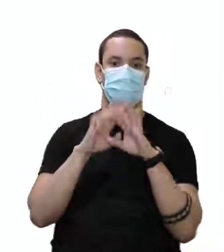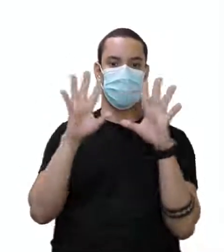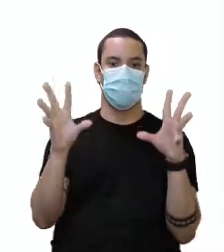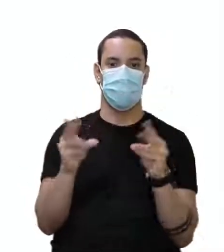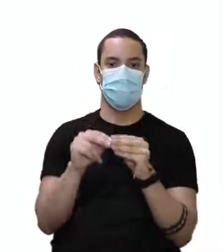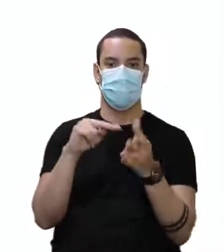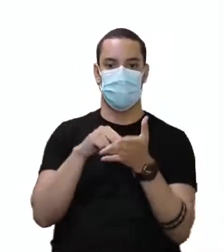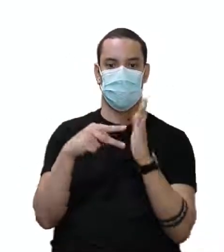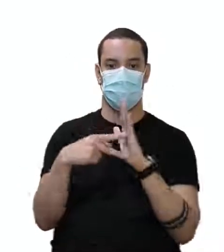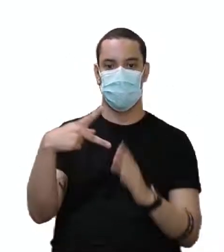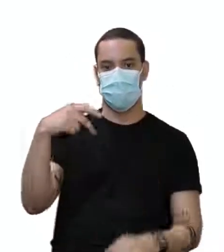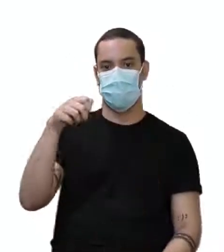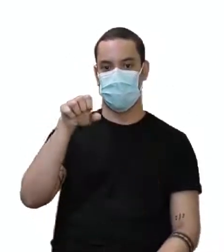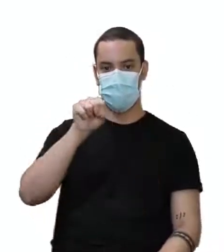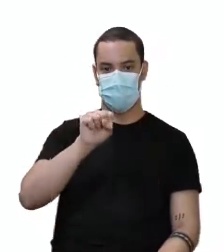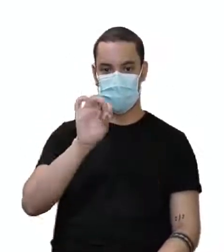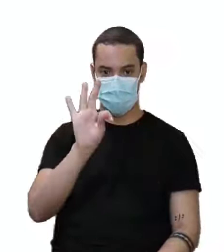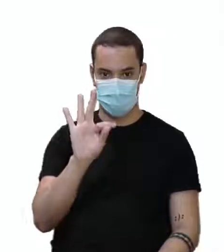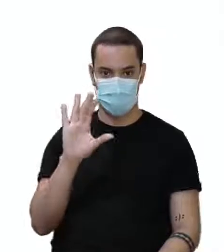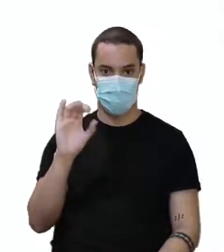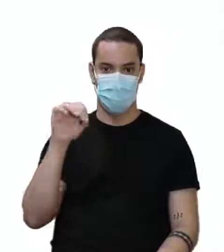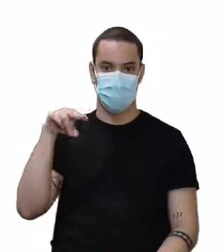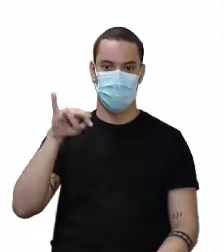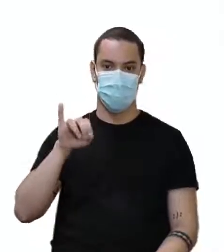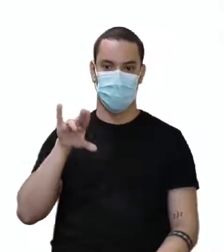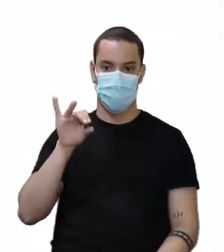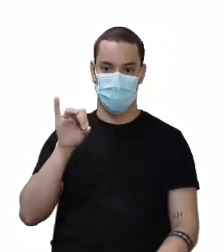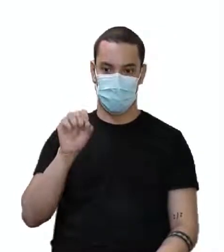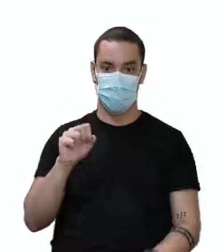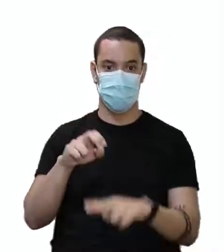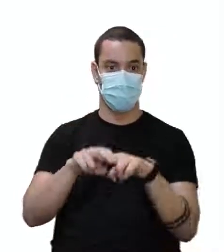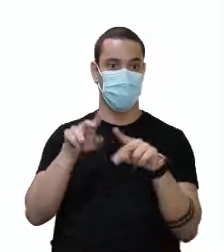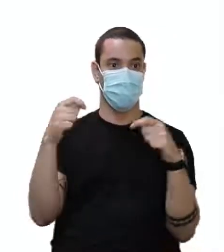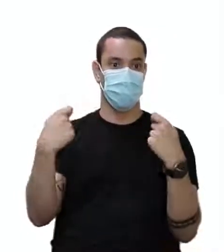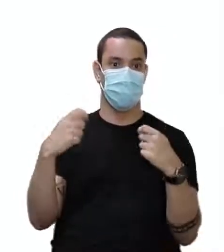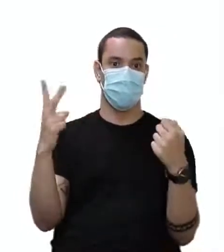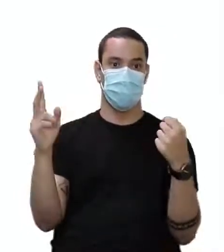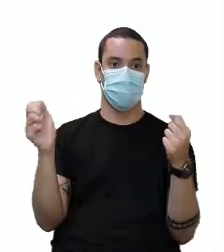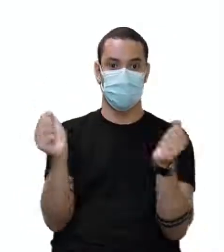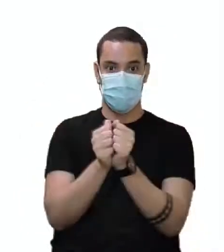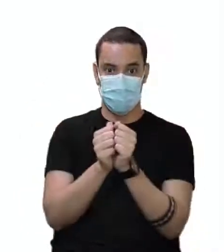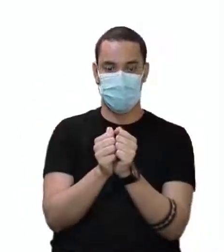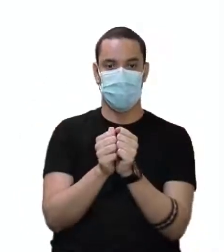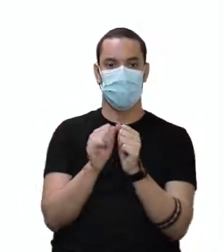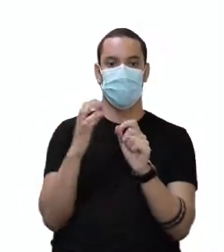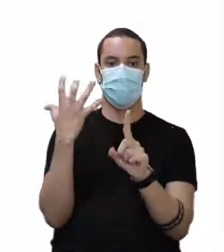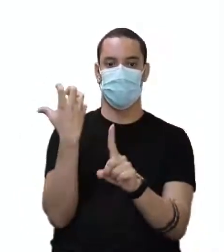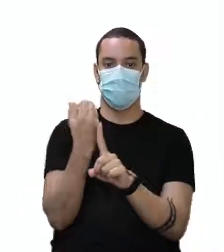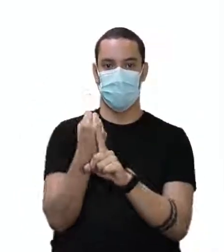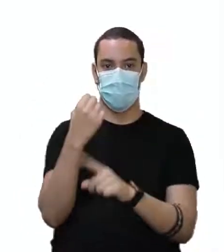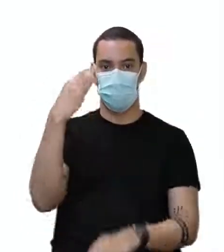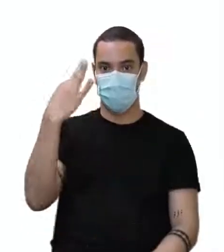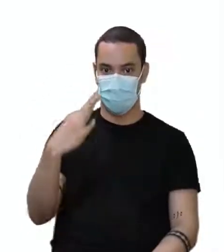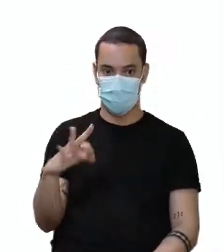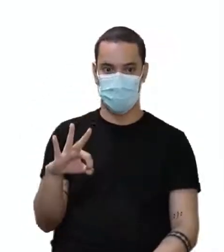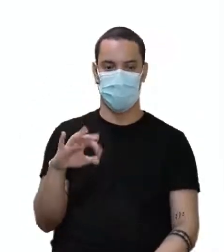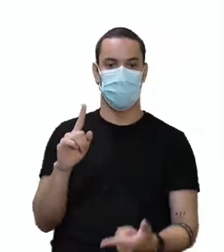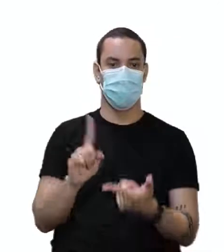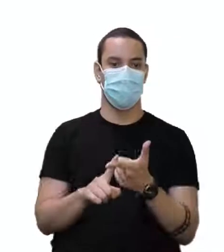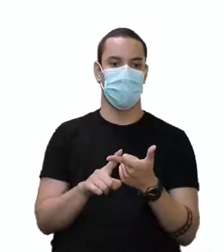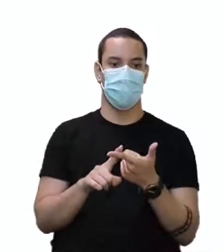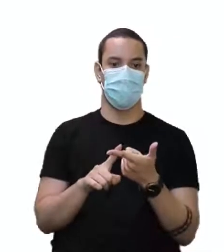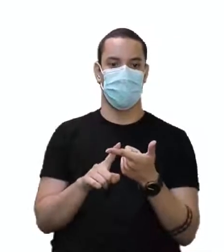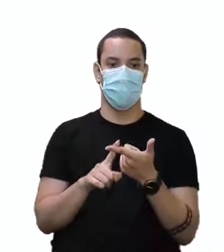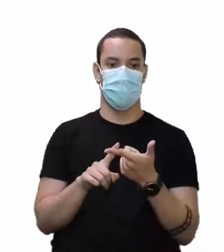past continuous. Então, você precisa do seu sujeito. Na frase afirmativa, temos aqui I.